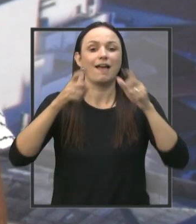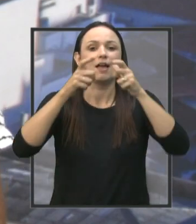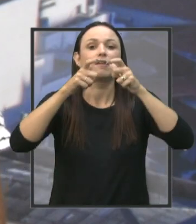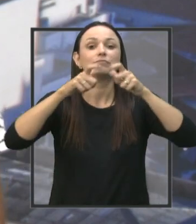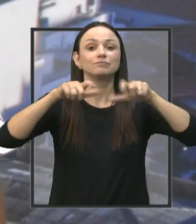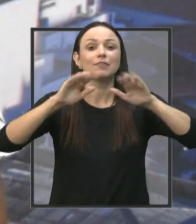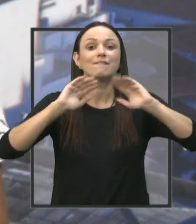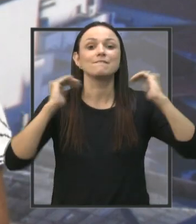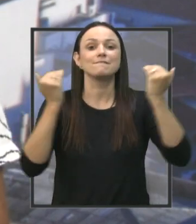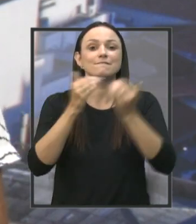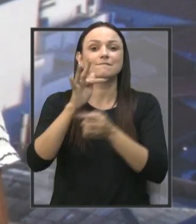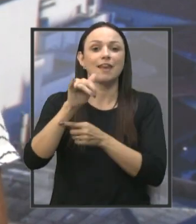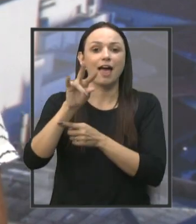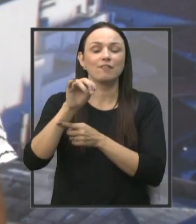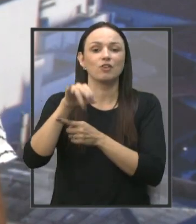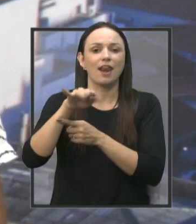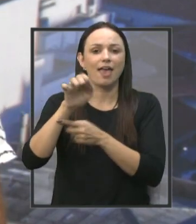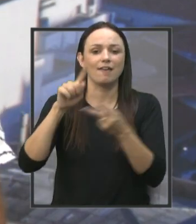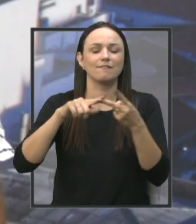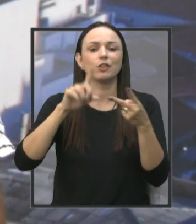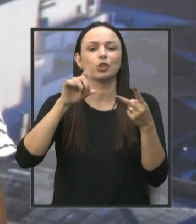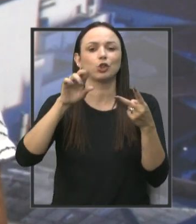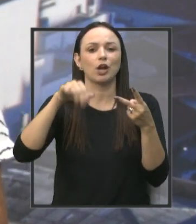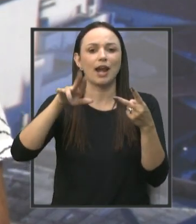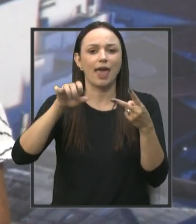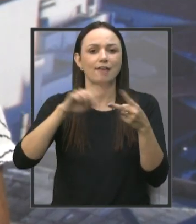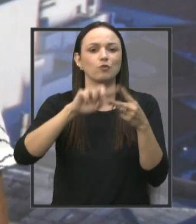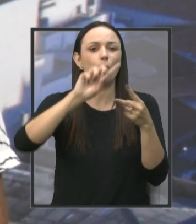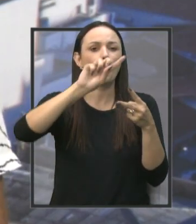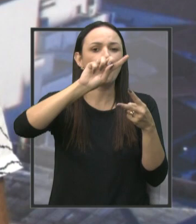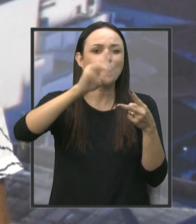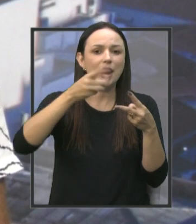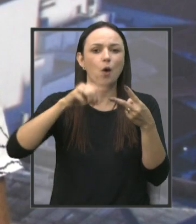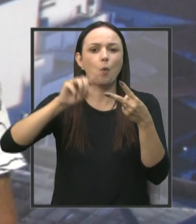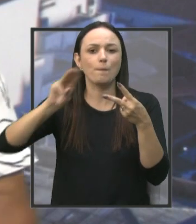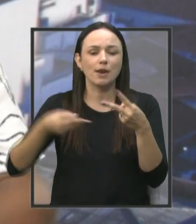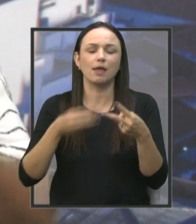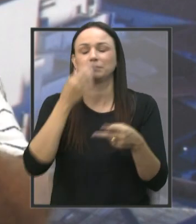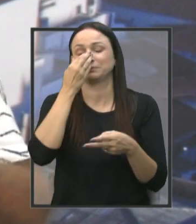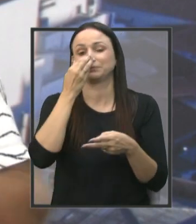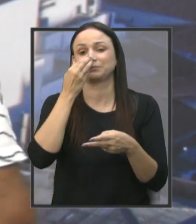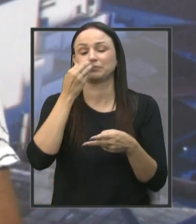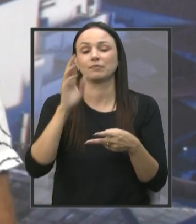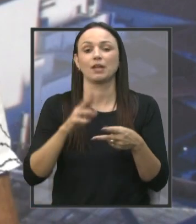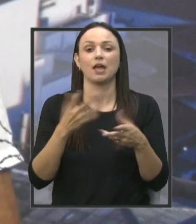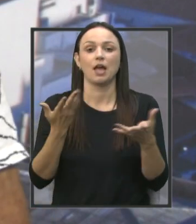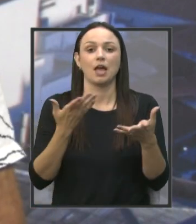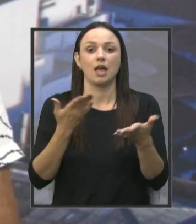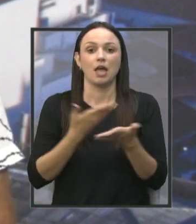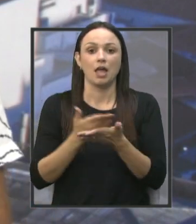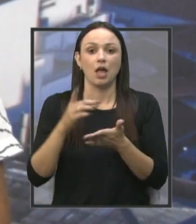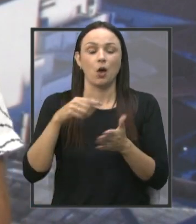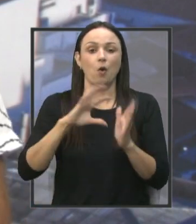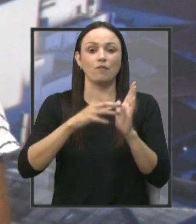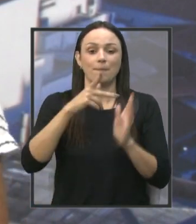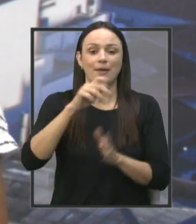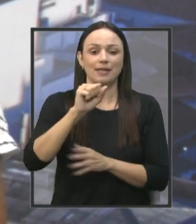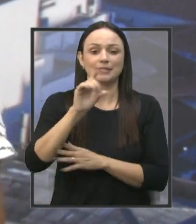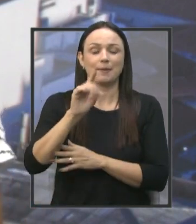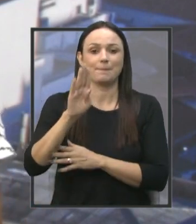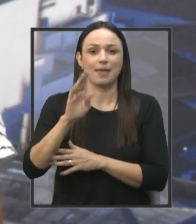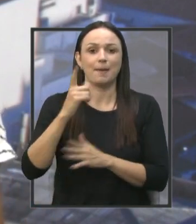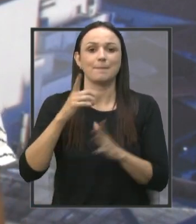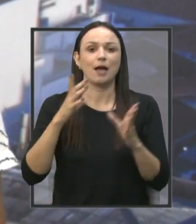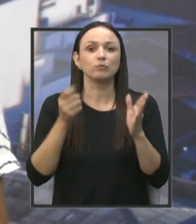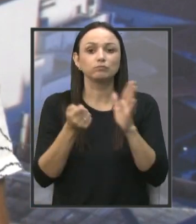doutor Neves, tá, tudo em torno de cada um milhão para cada um, né, conseguir agora na reta final, apagar das luzes do governo PSDB, mais